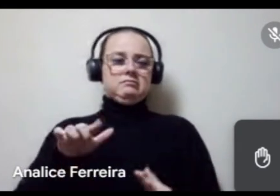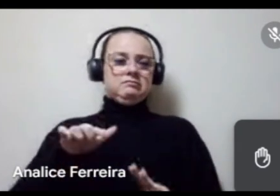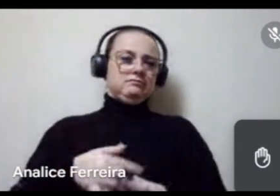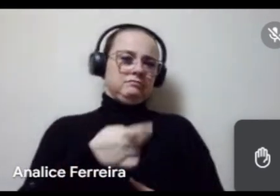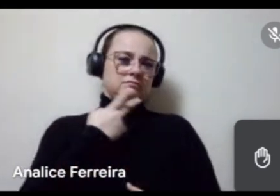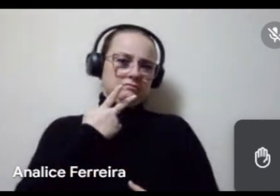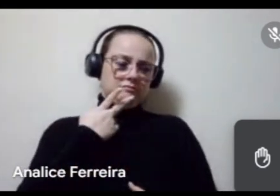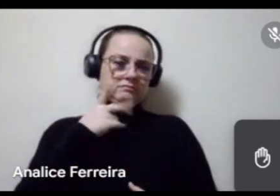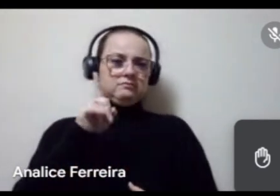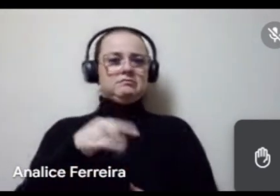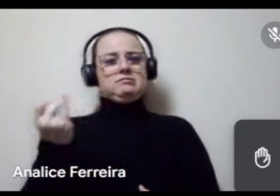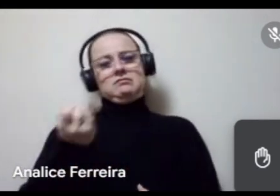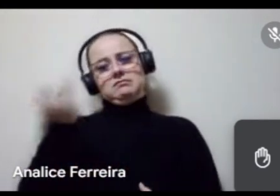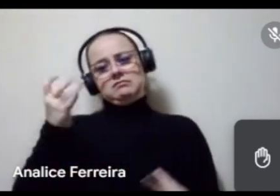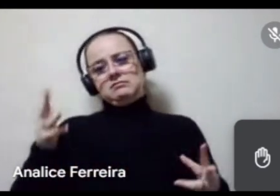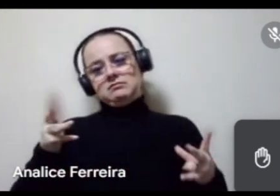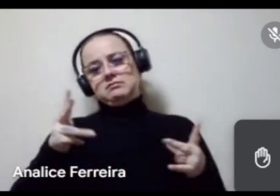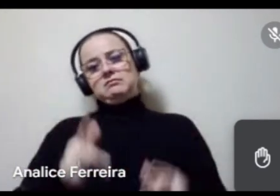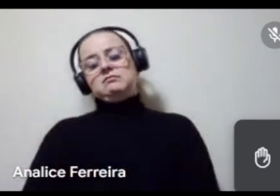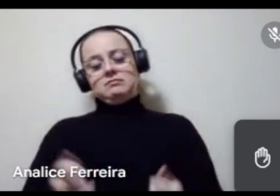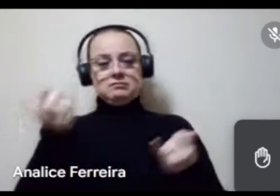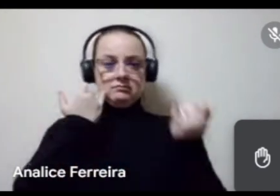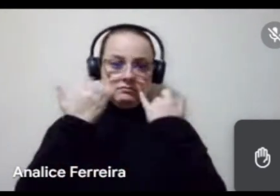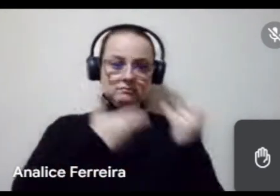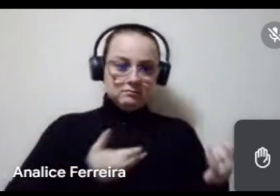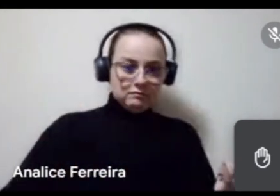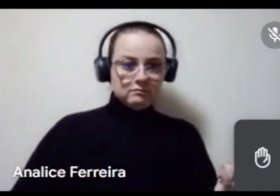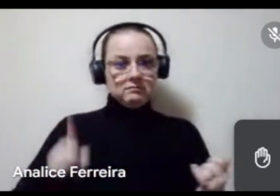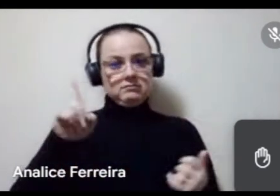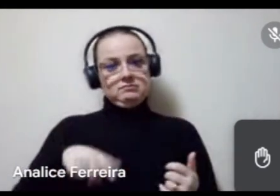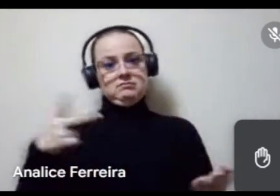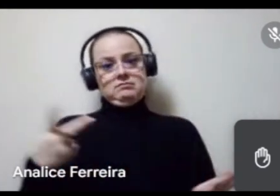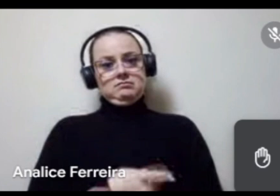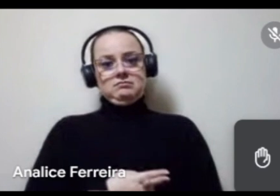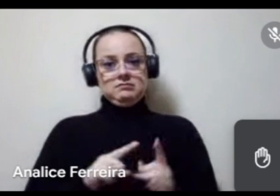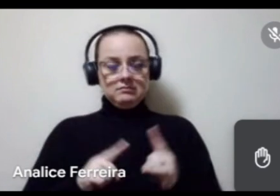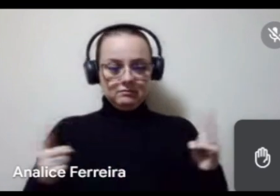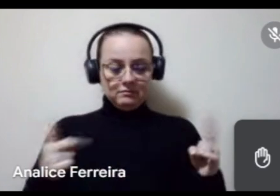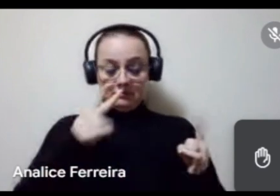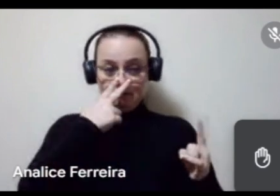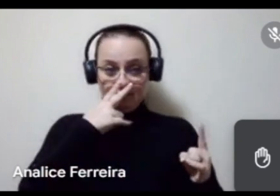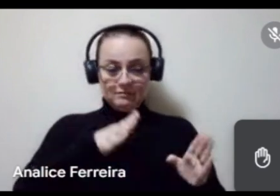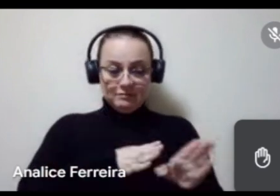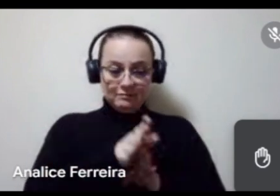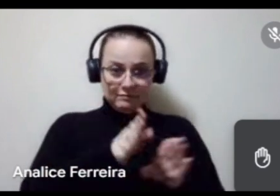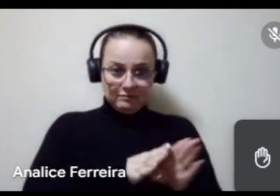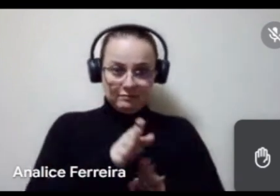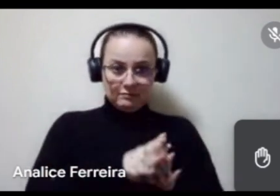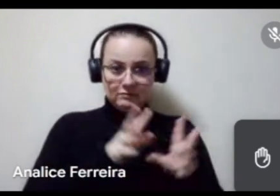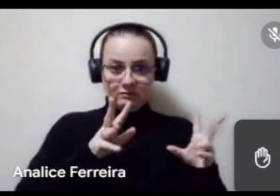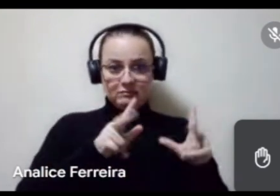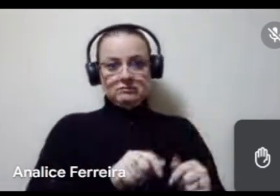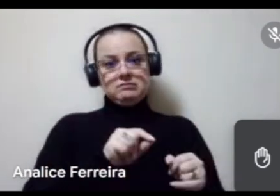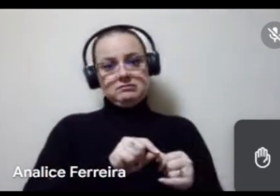sobre a importância de tudo isso passar pela escuta pública, que é o que está sendo feito. Mas a cartilha orienta que tudo isso seja feito a